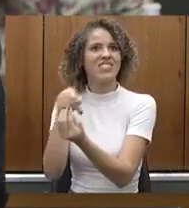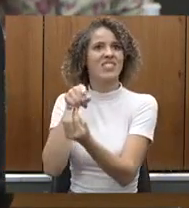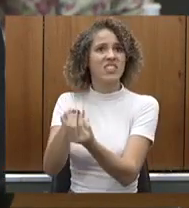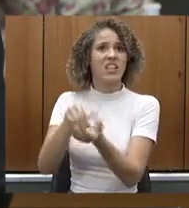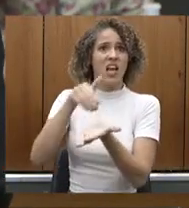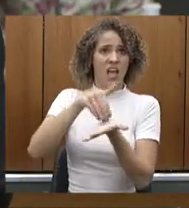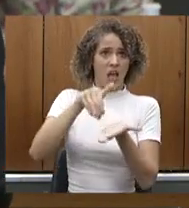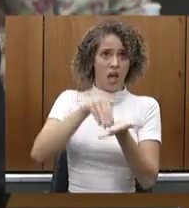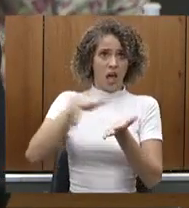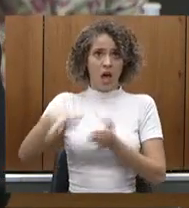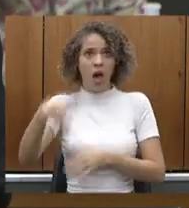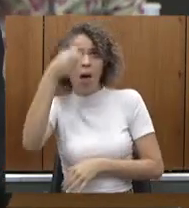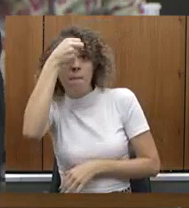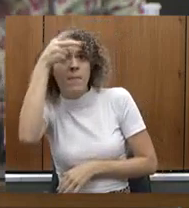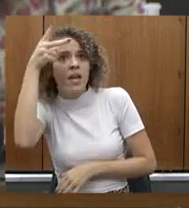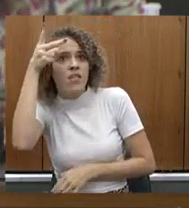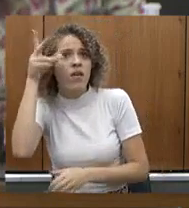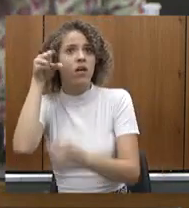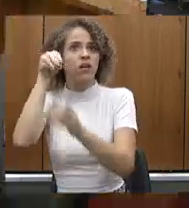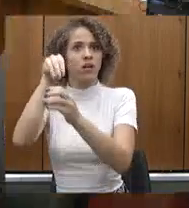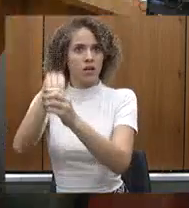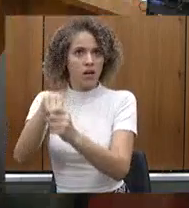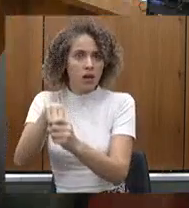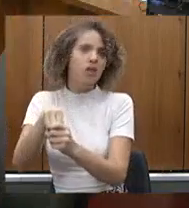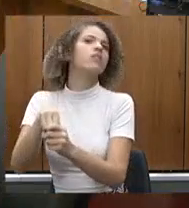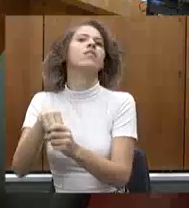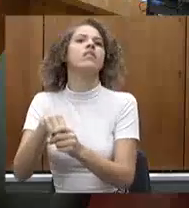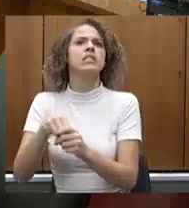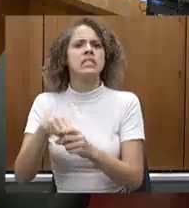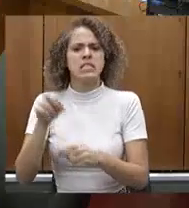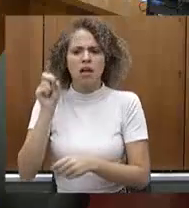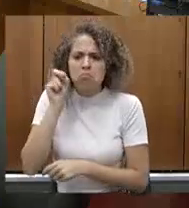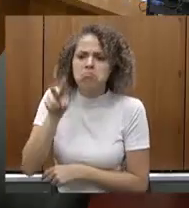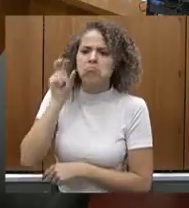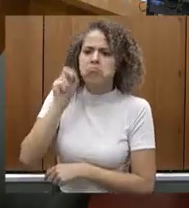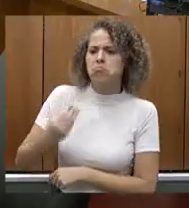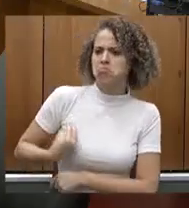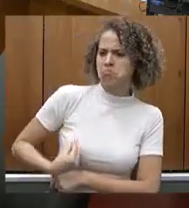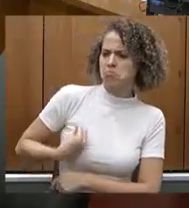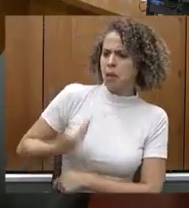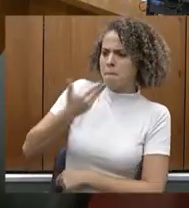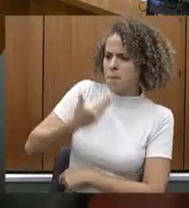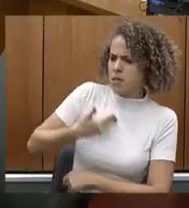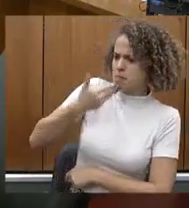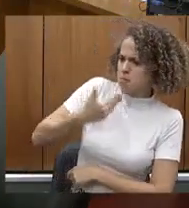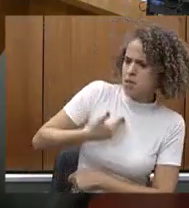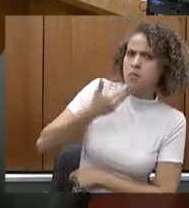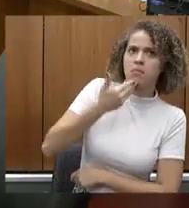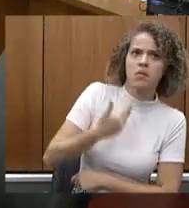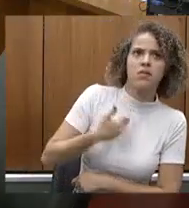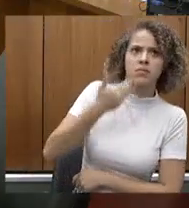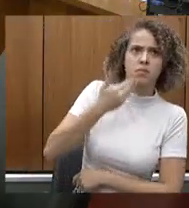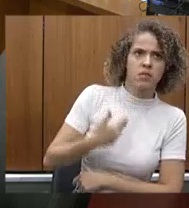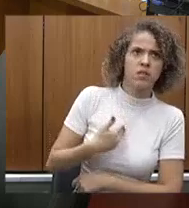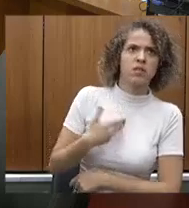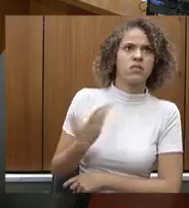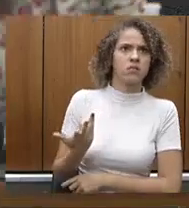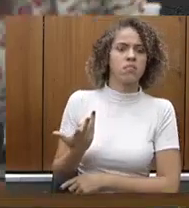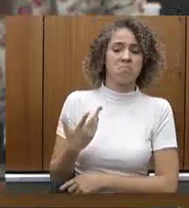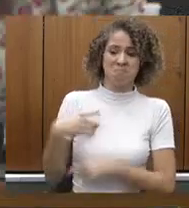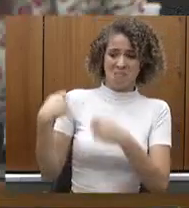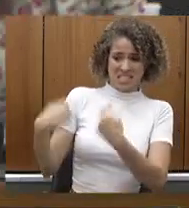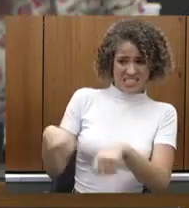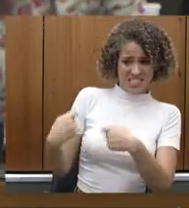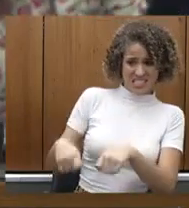que o prefeito e o secretário de saúde que estão ali no dia a dia nos solicitam quer dizer que existe a necessidade